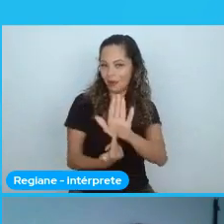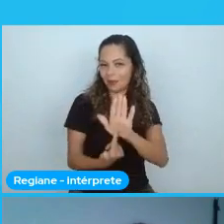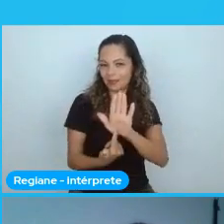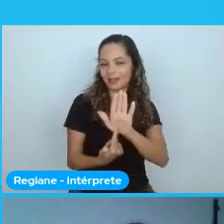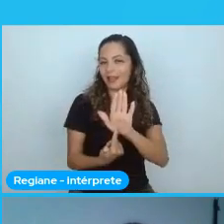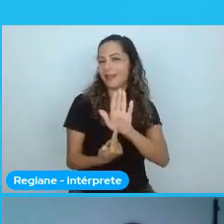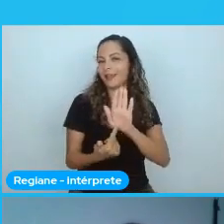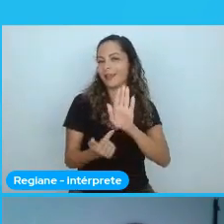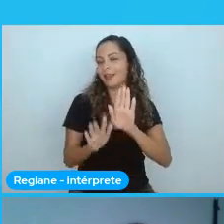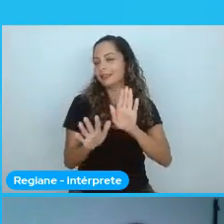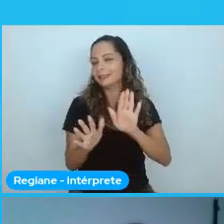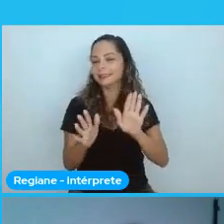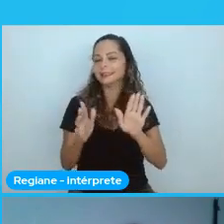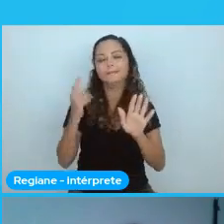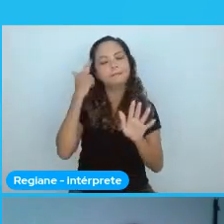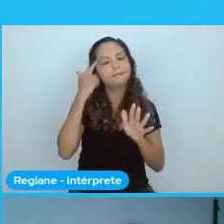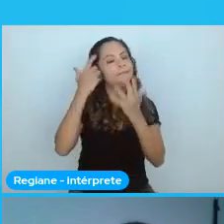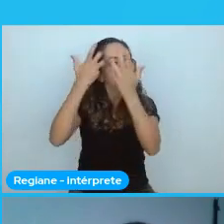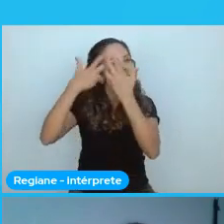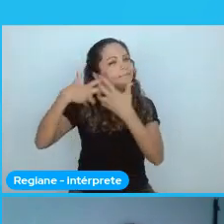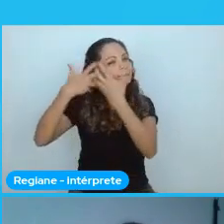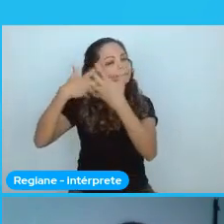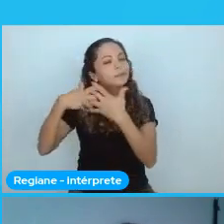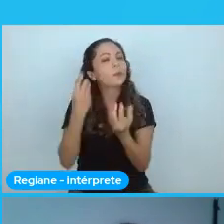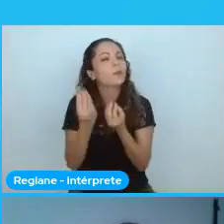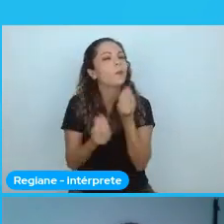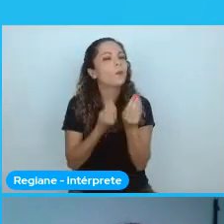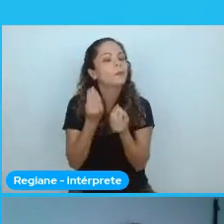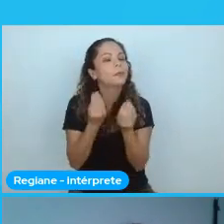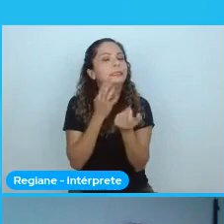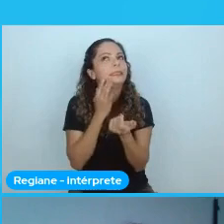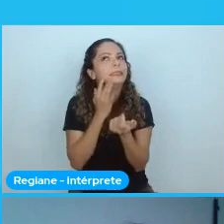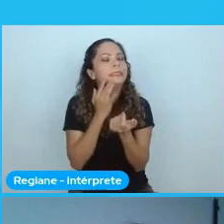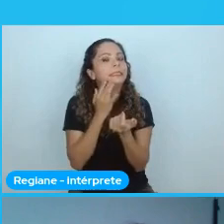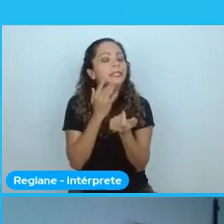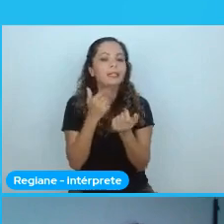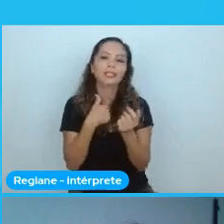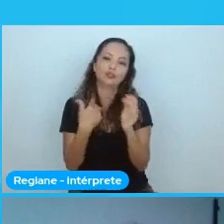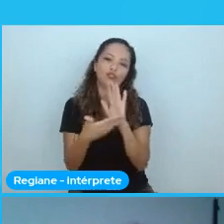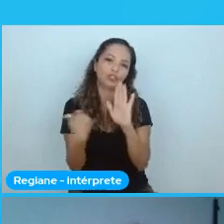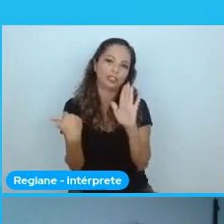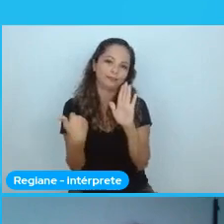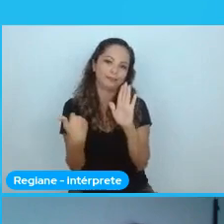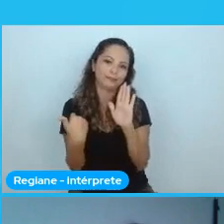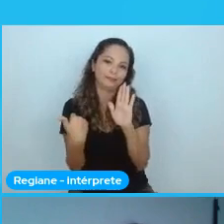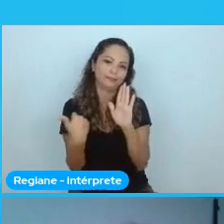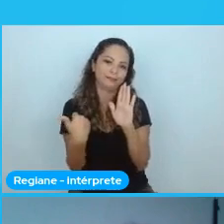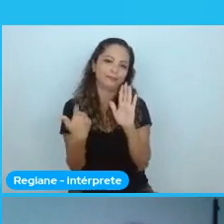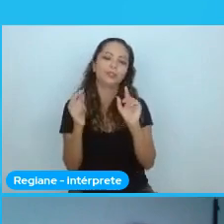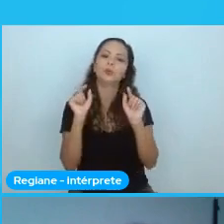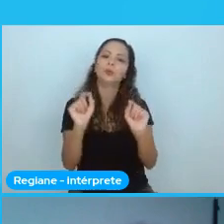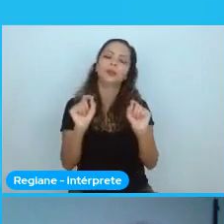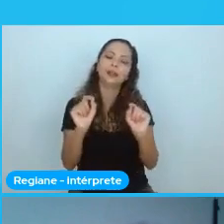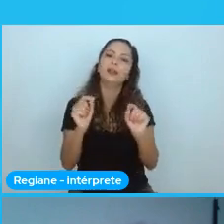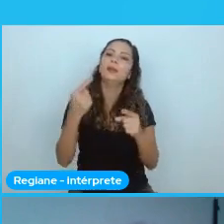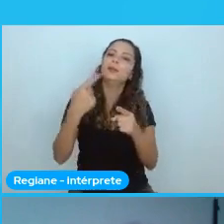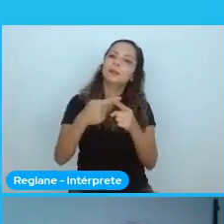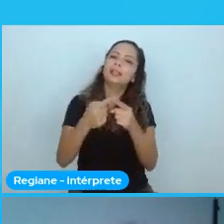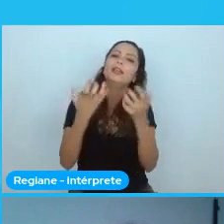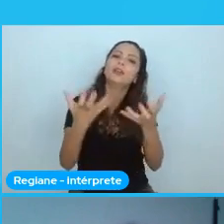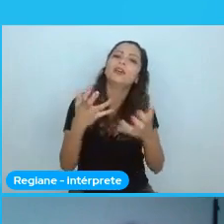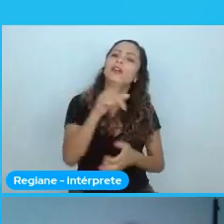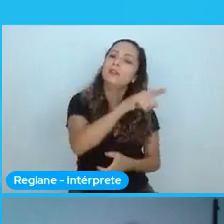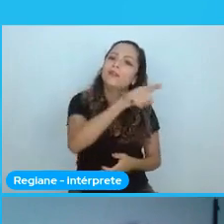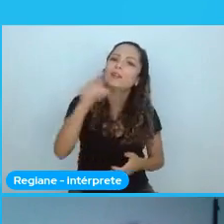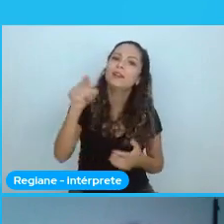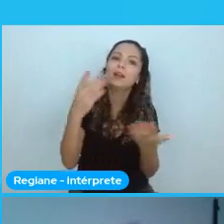pensei bastante sobre e acabei removendo da minha palestra, mas com uma maneira de incentivar você que está assistindo essa